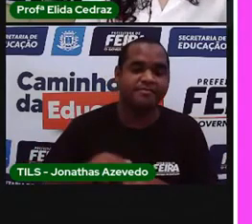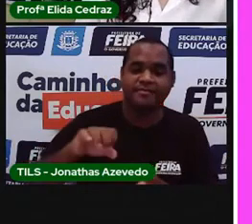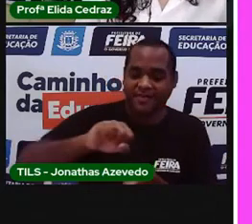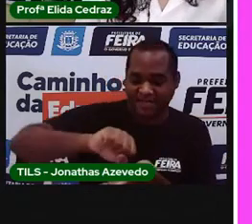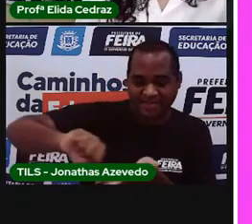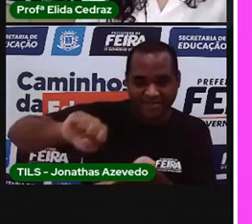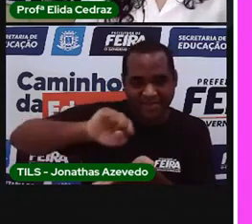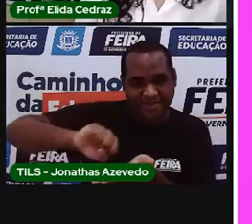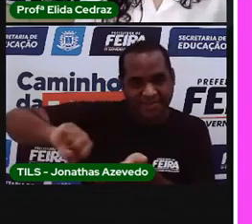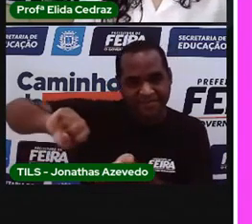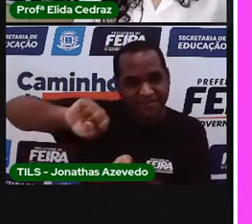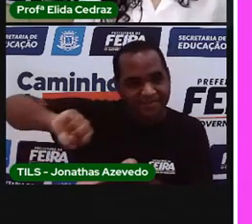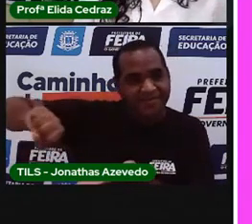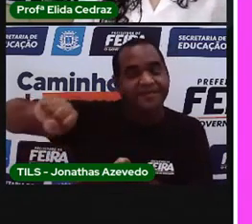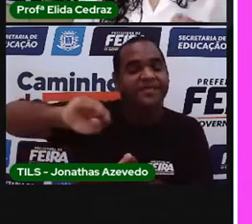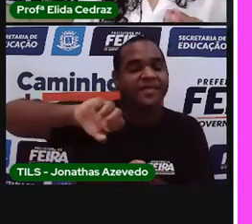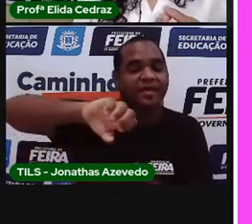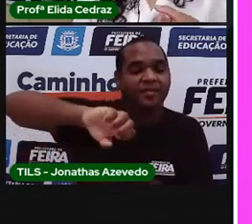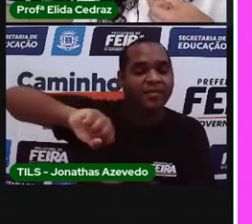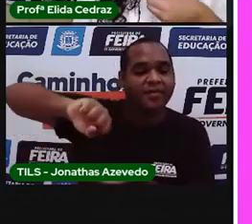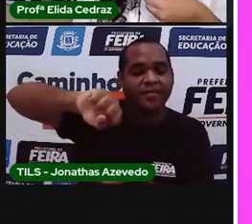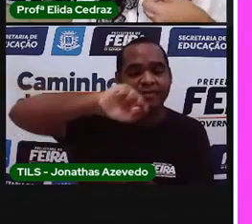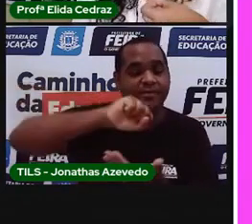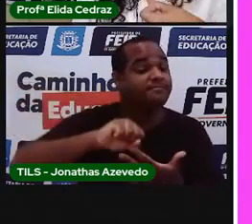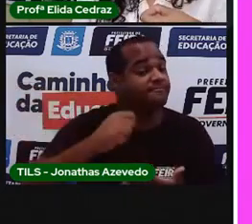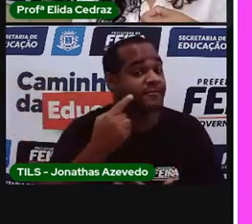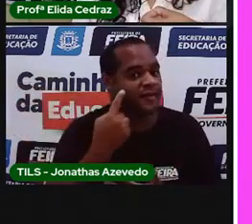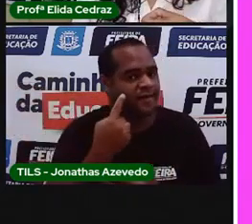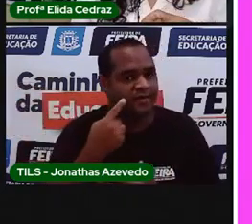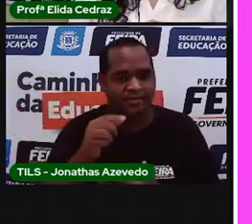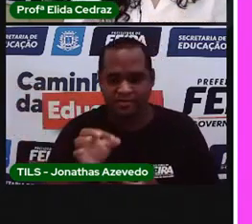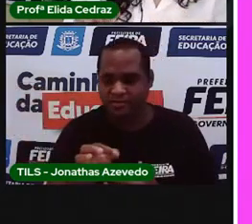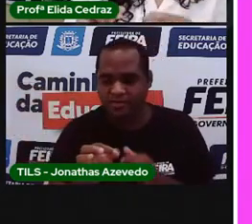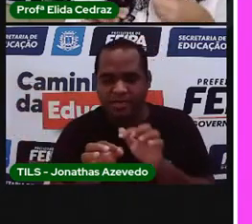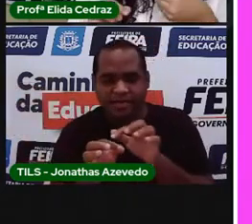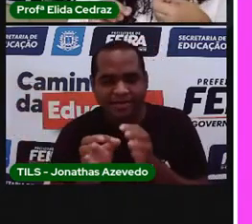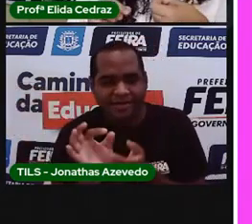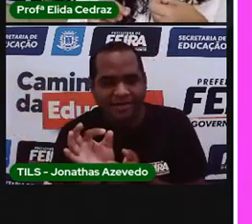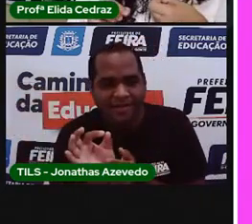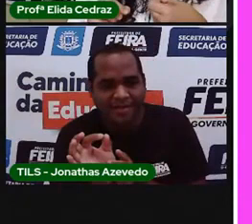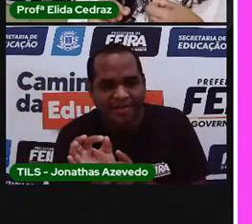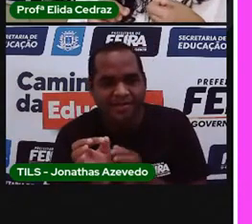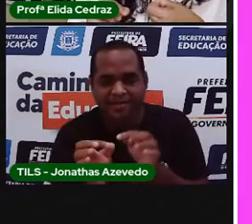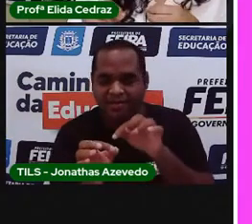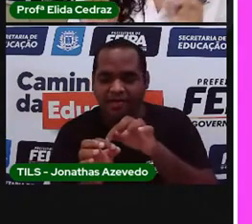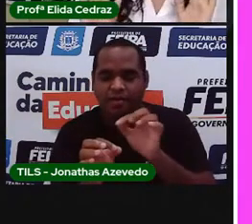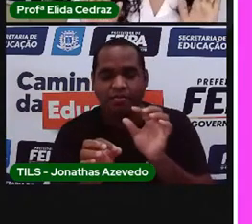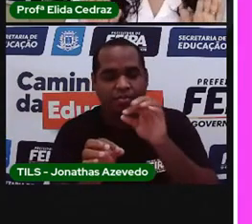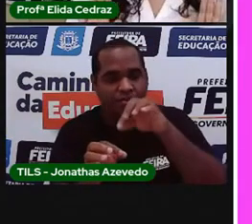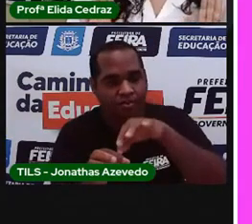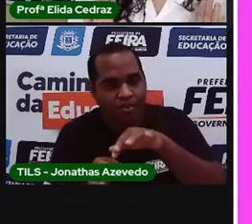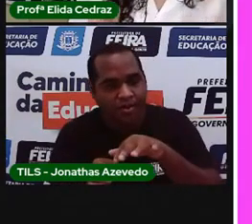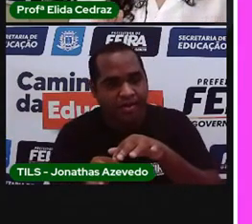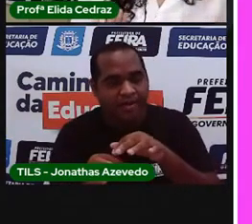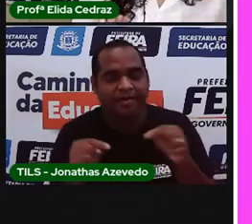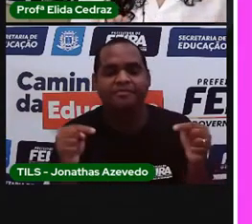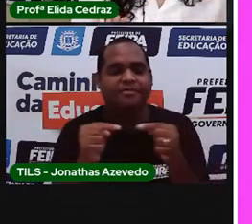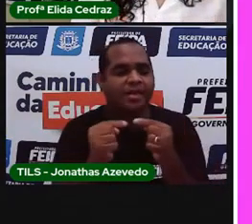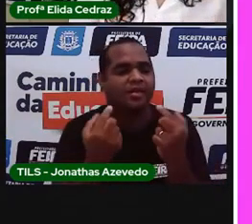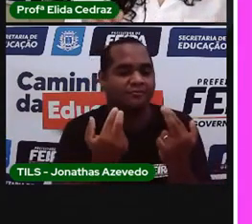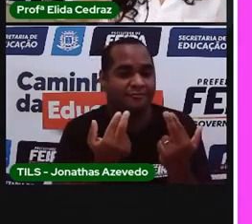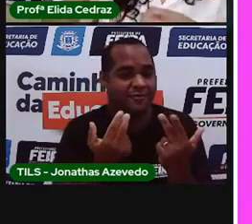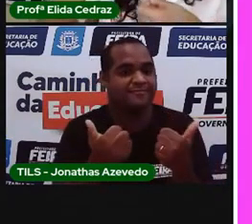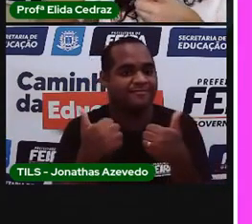de detergente. Você viu que a pró estava com uma tampinha de garrafa e colocou o detergente ali. É a mesma